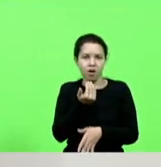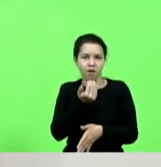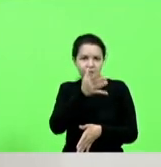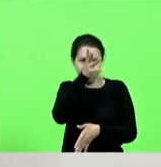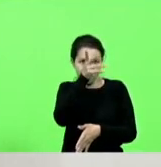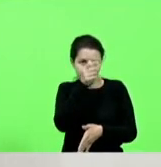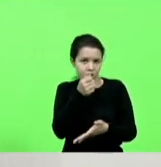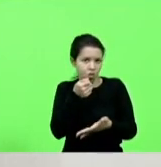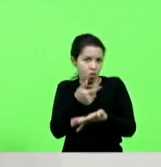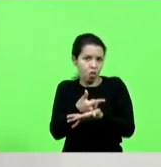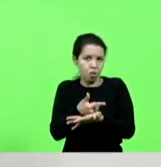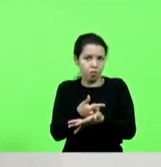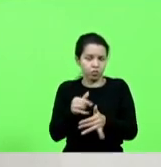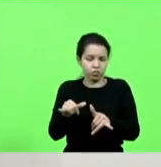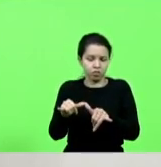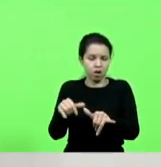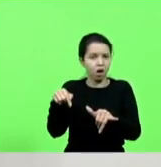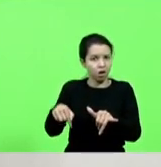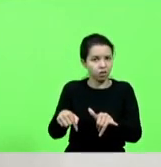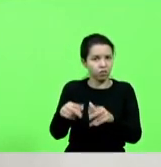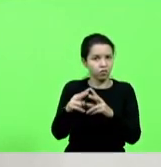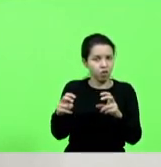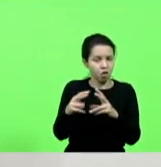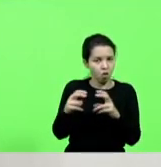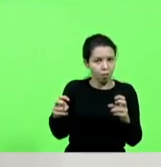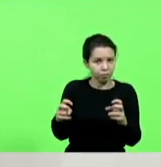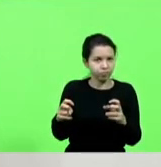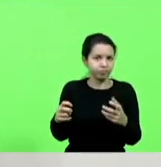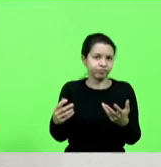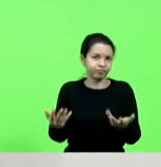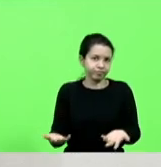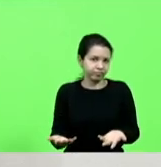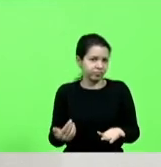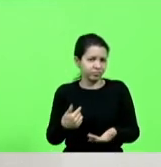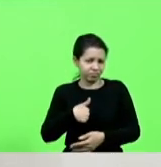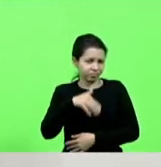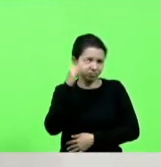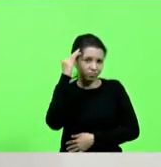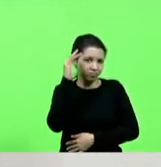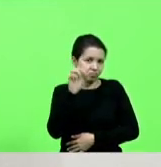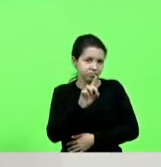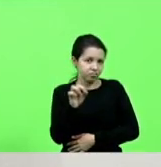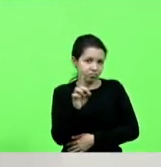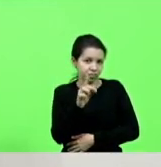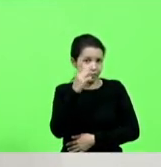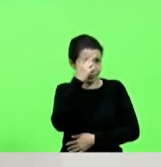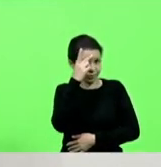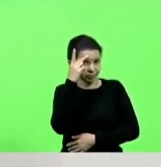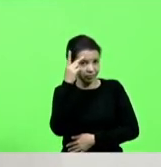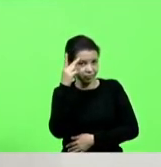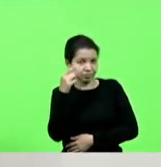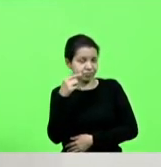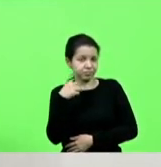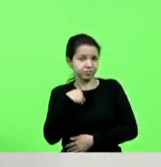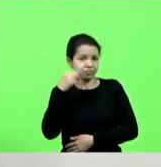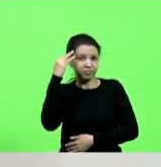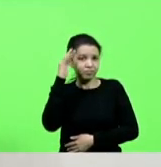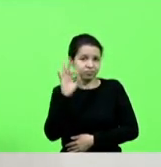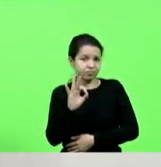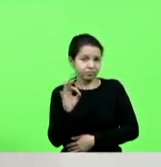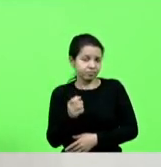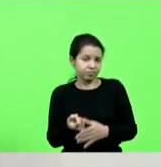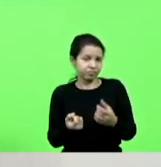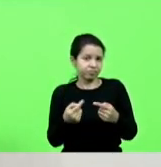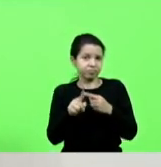Florianópolis então são certas certas coisas que a gente não compreende absurdos que não consegue se compreender como